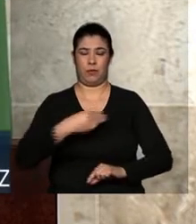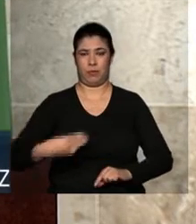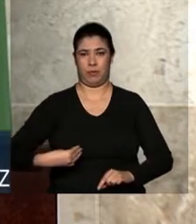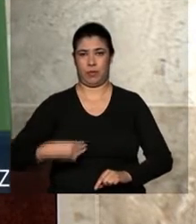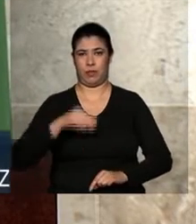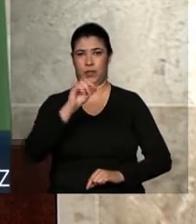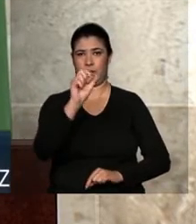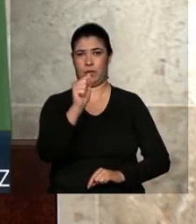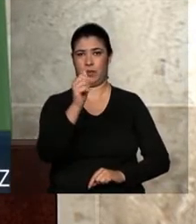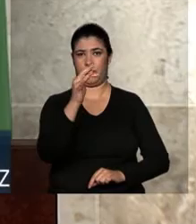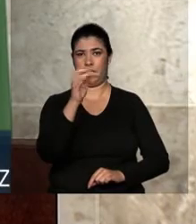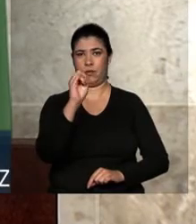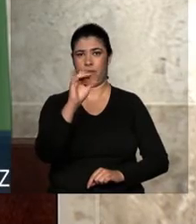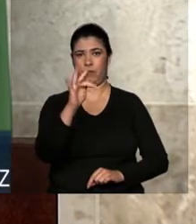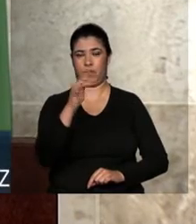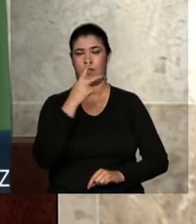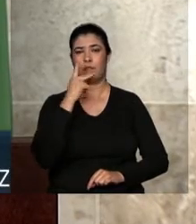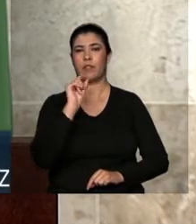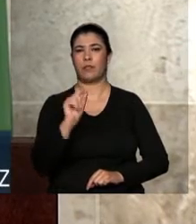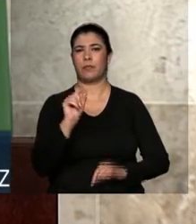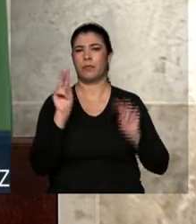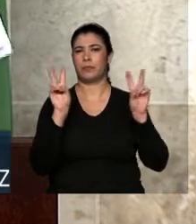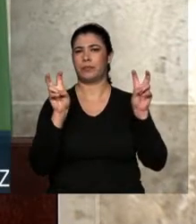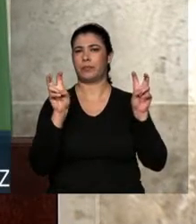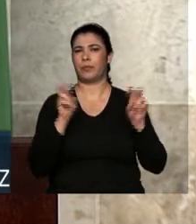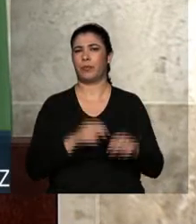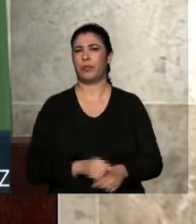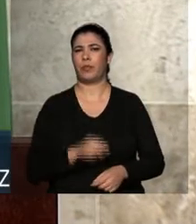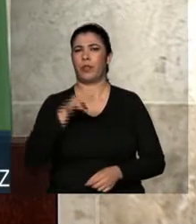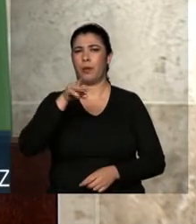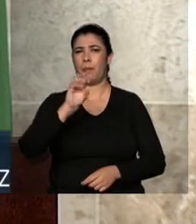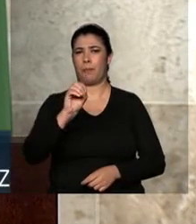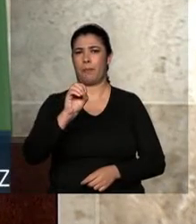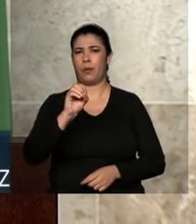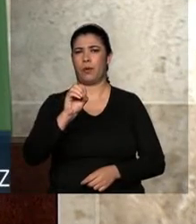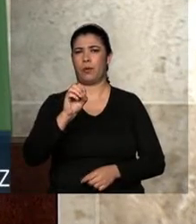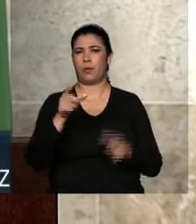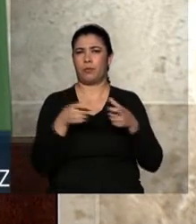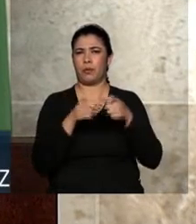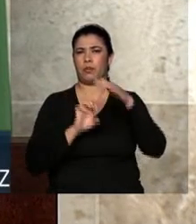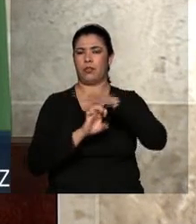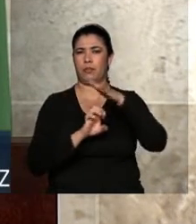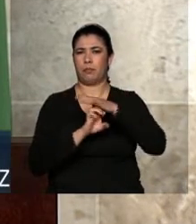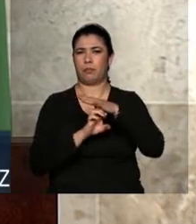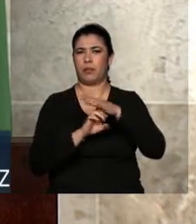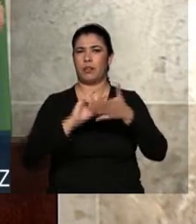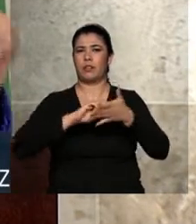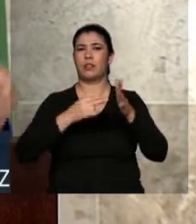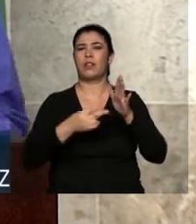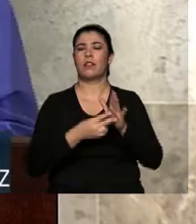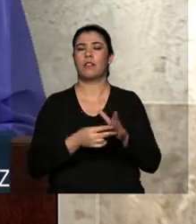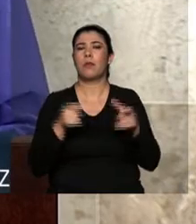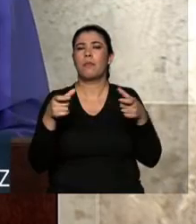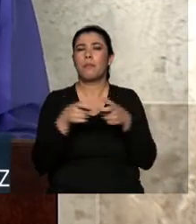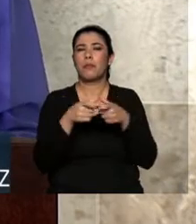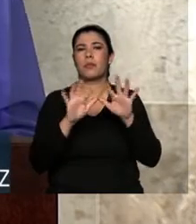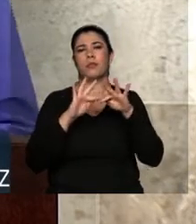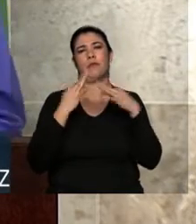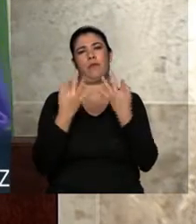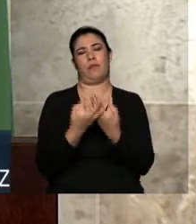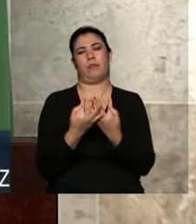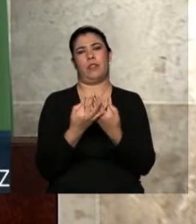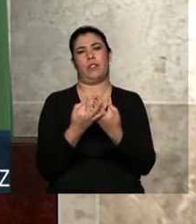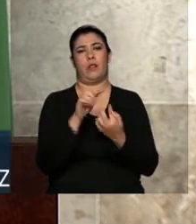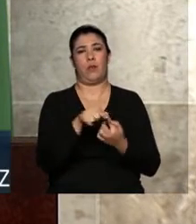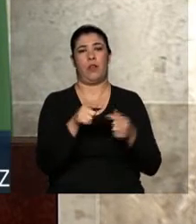diz o seguinte, as micro e pequenas empresas são macrofamílias. Micro e pequenas empresas são macrofamílias.